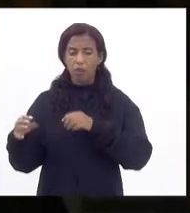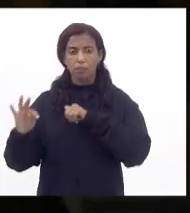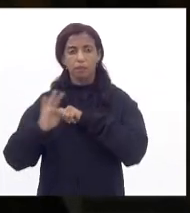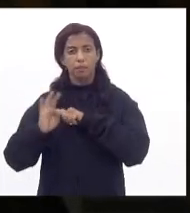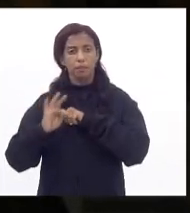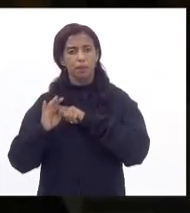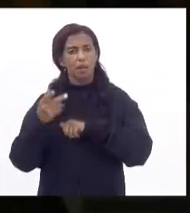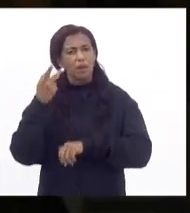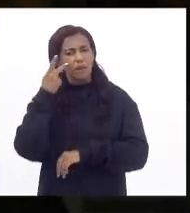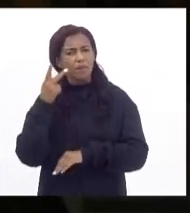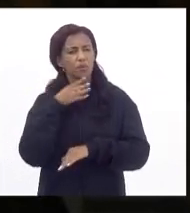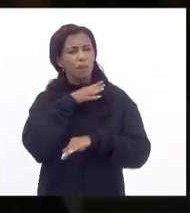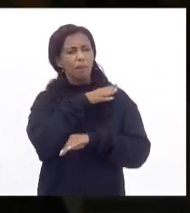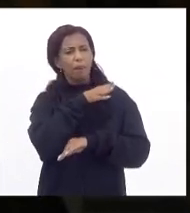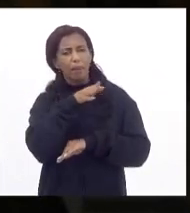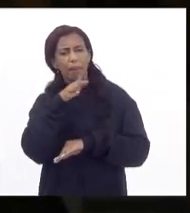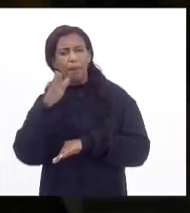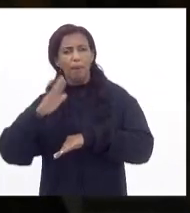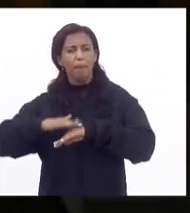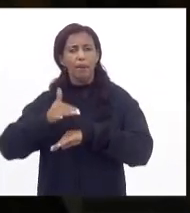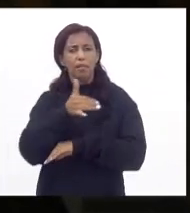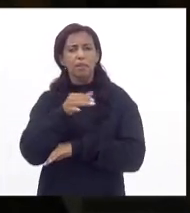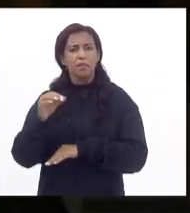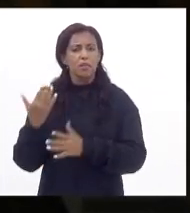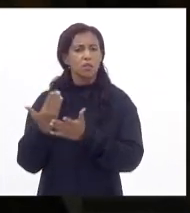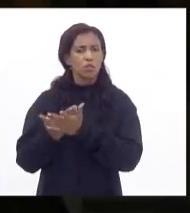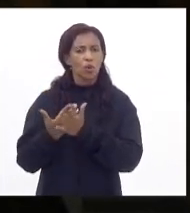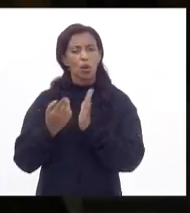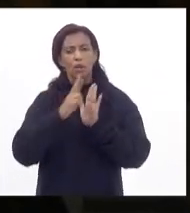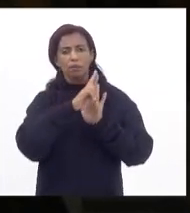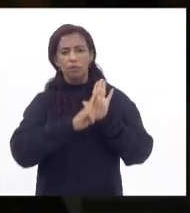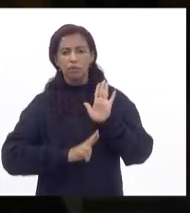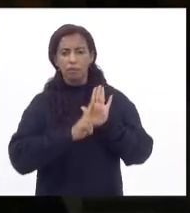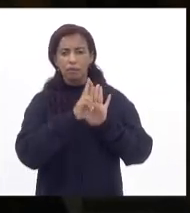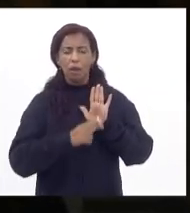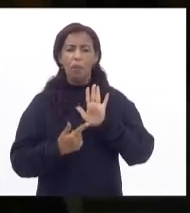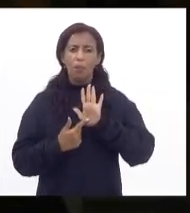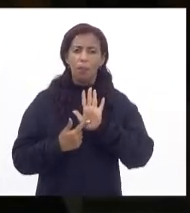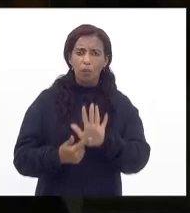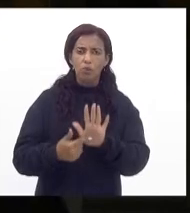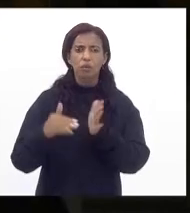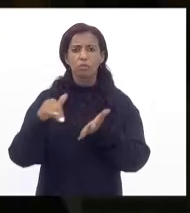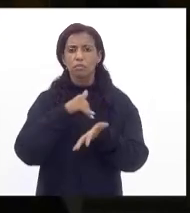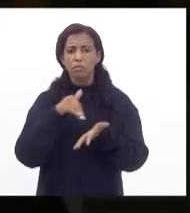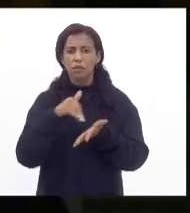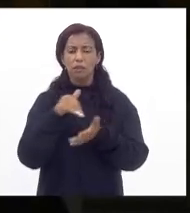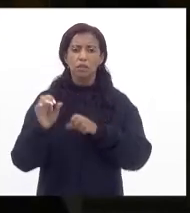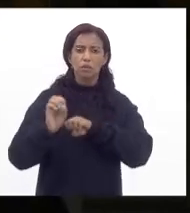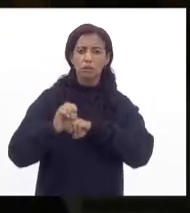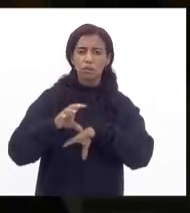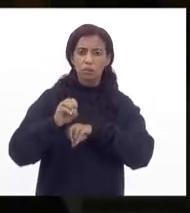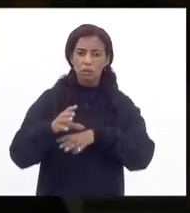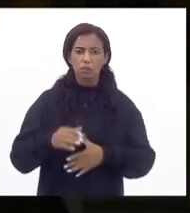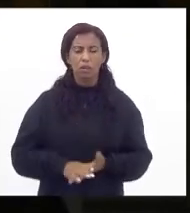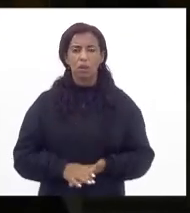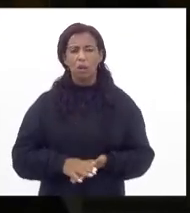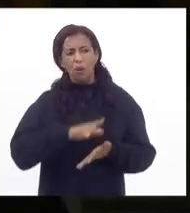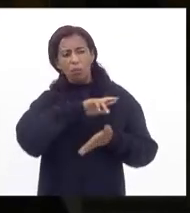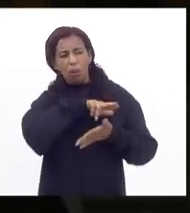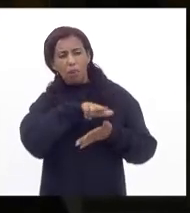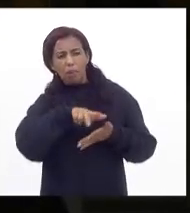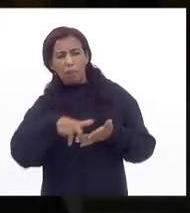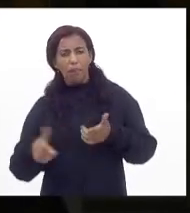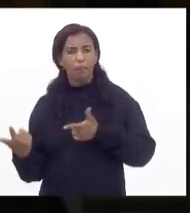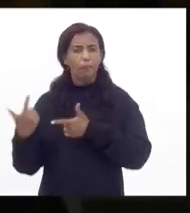a gente visitou mais de 100 escolas fez um relatório mostrando para a secretaria de educação uma série de